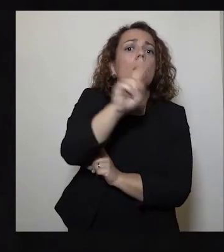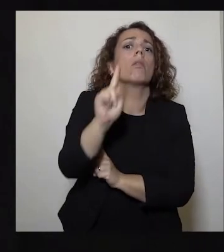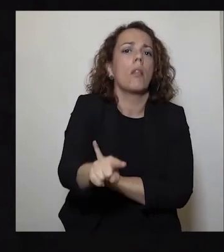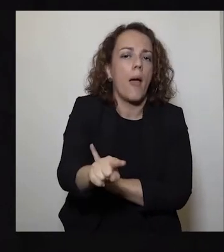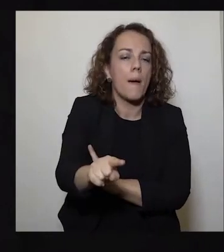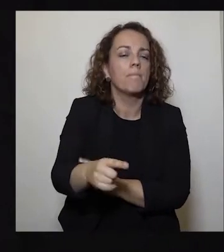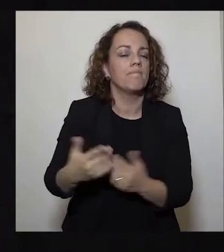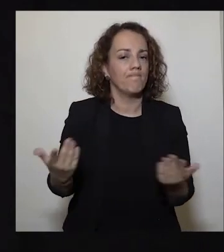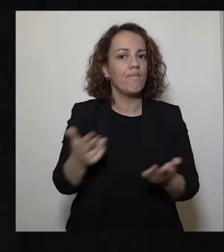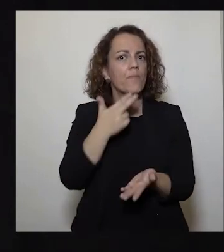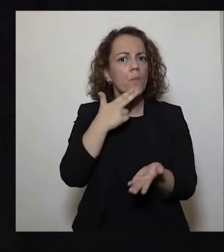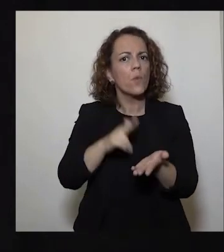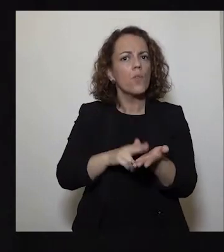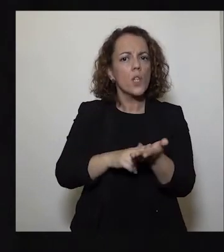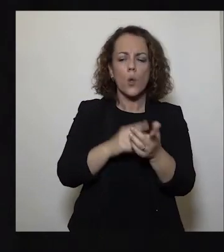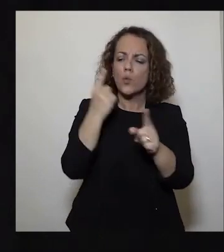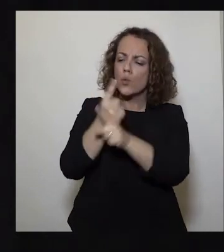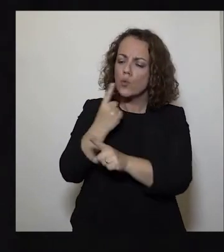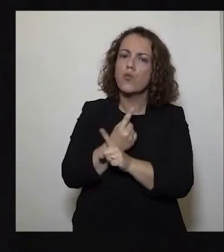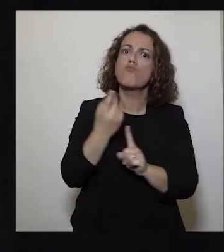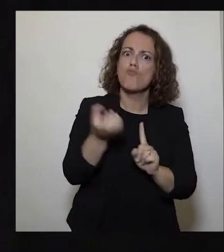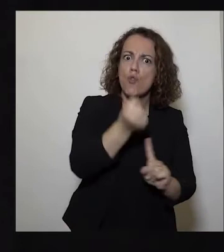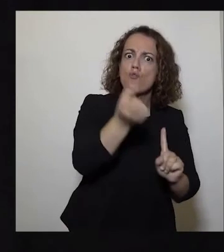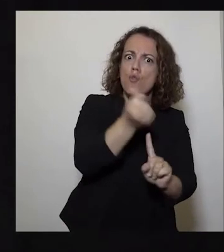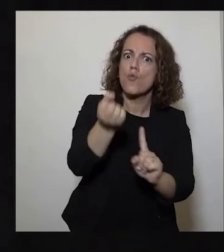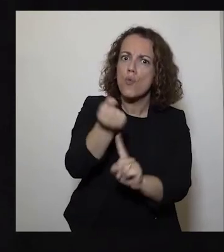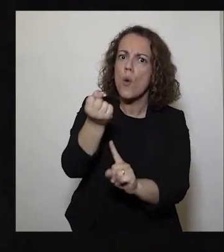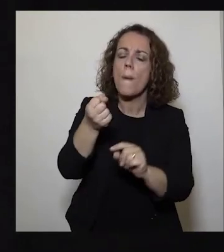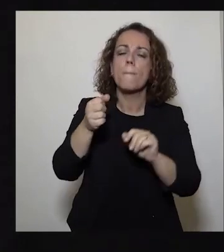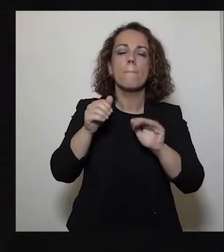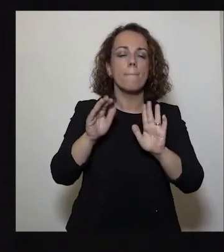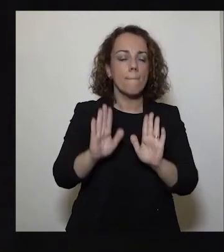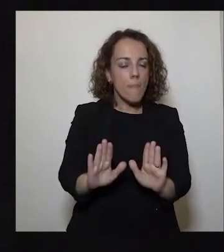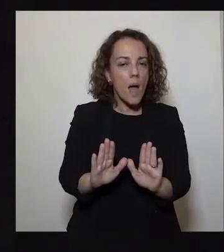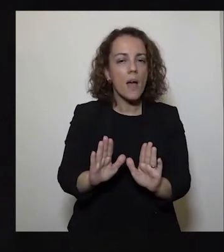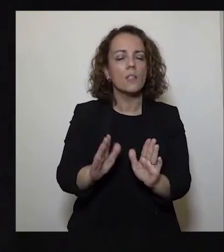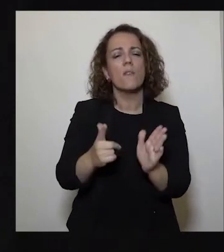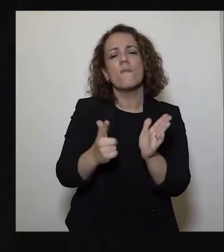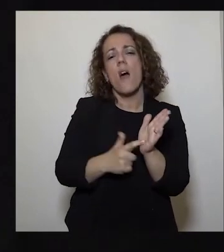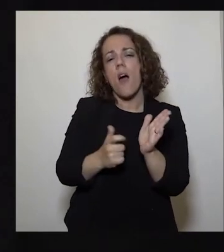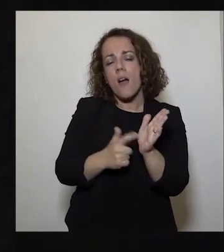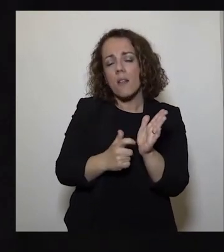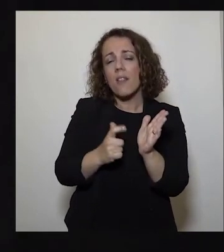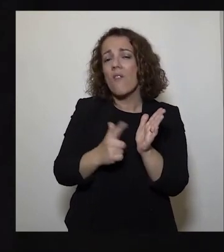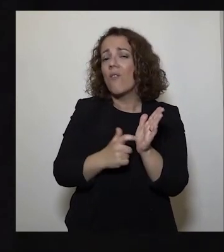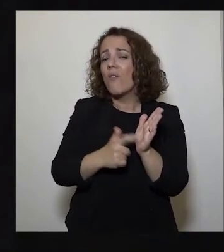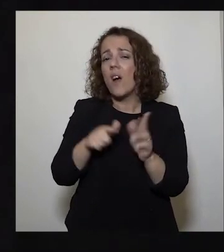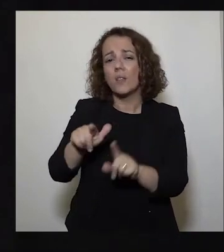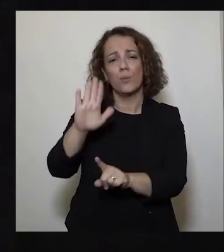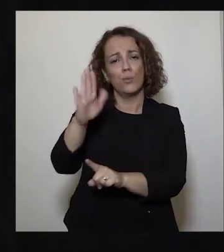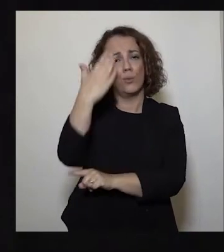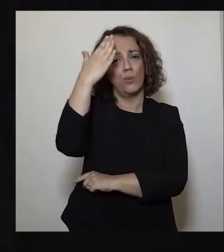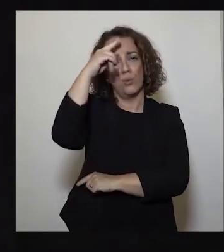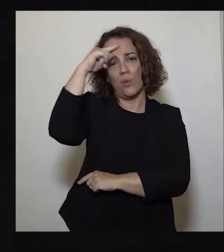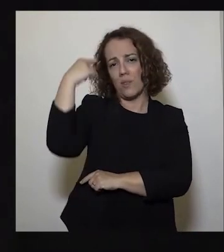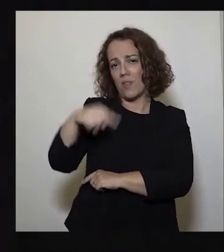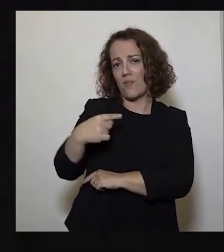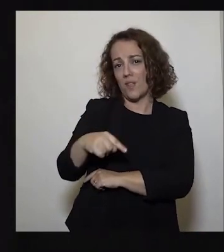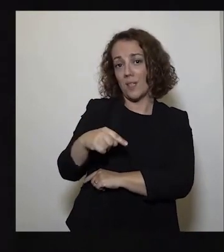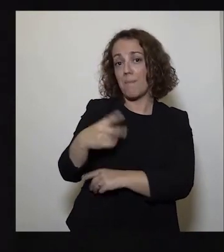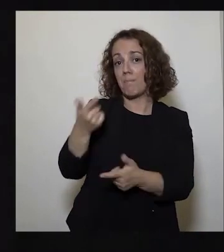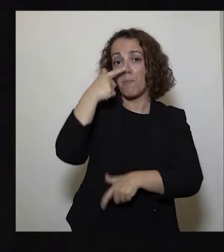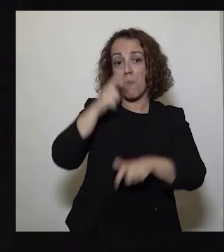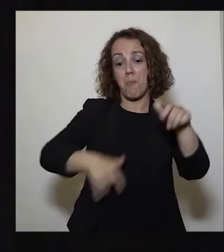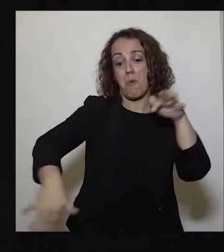verdade que bastante está a ser ganho, mas ainda nos falta porventura ou mais difícil. Como diz